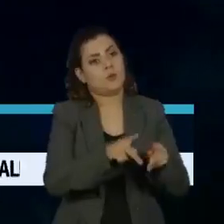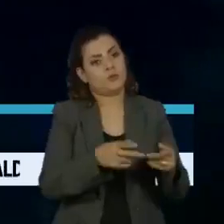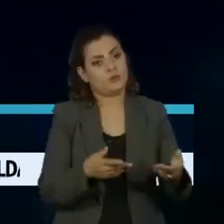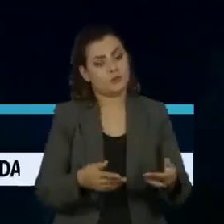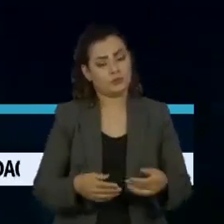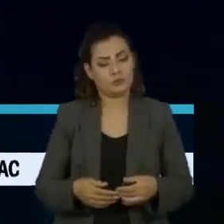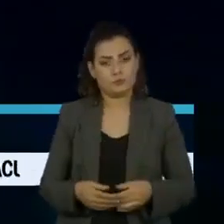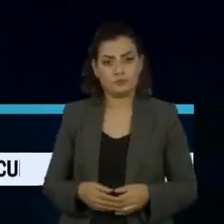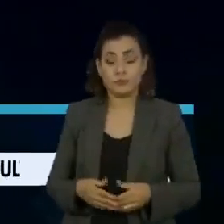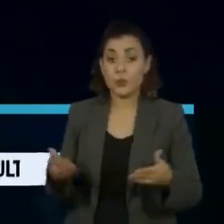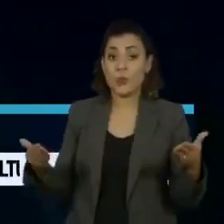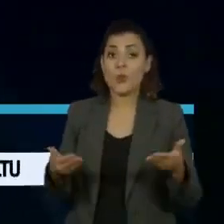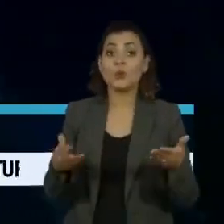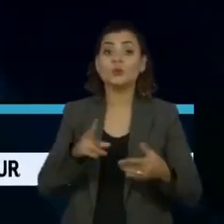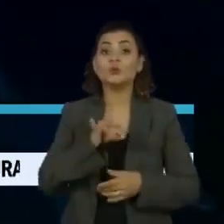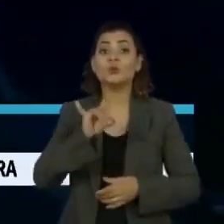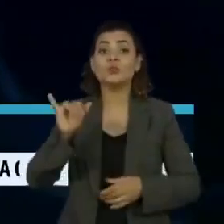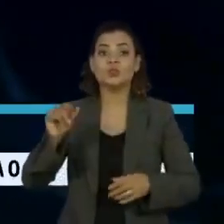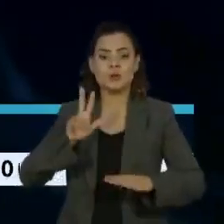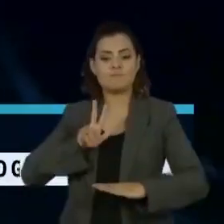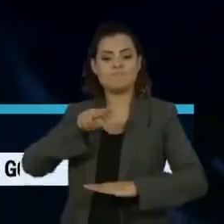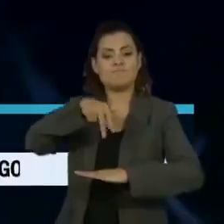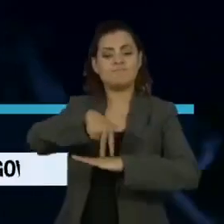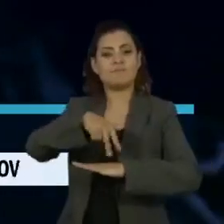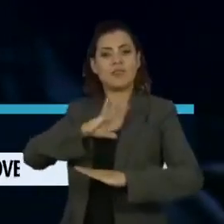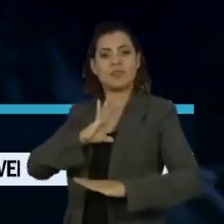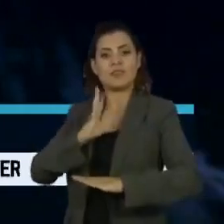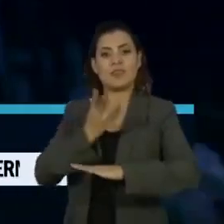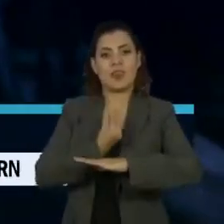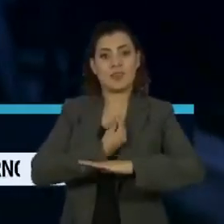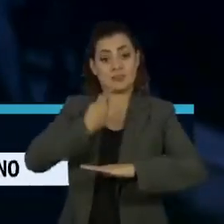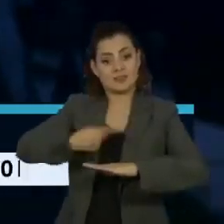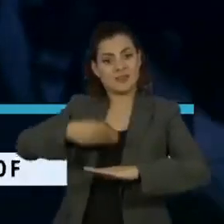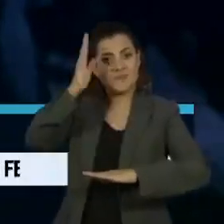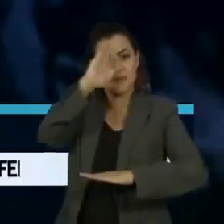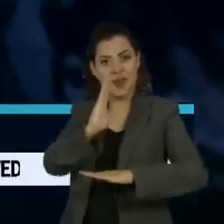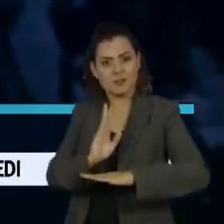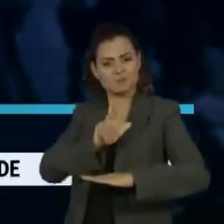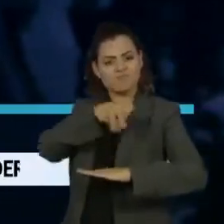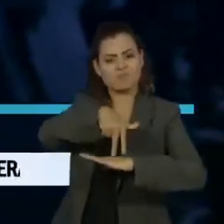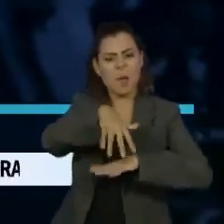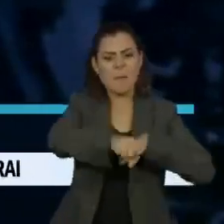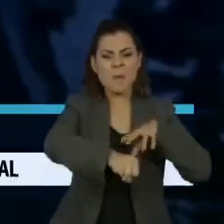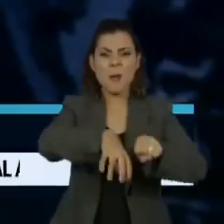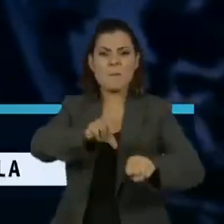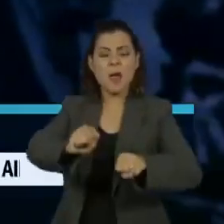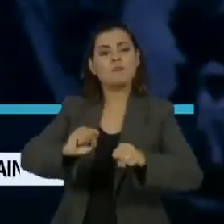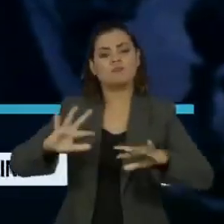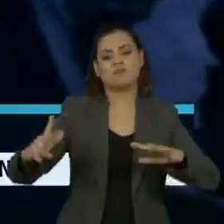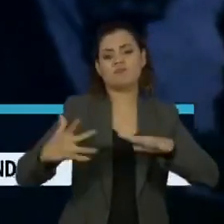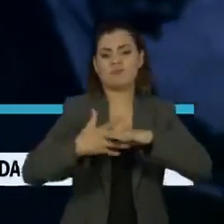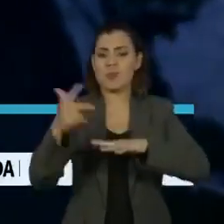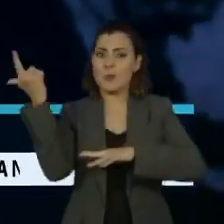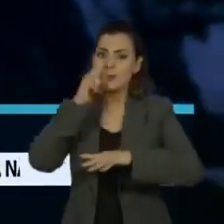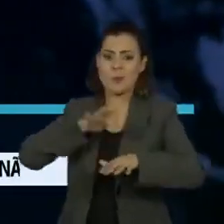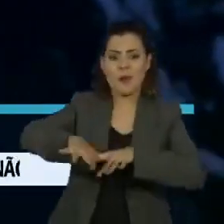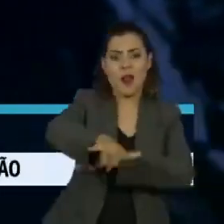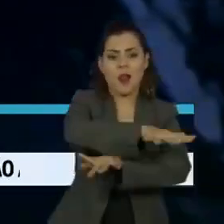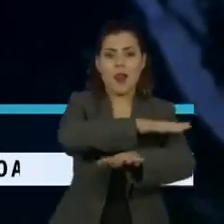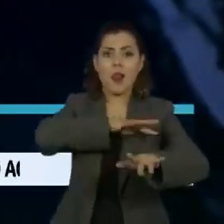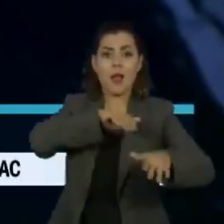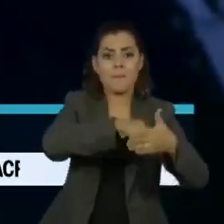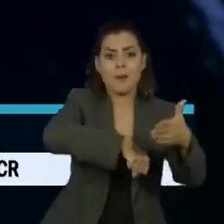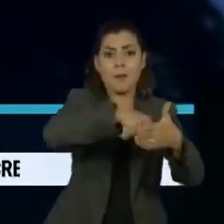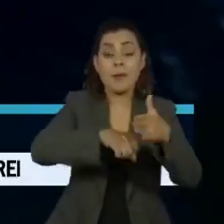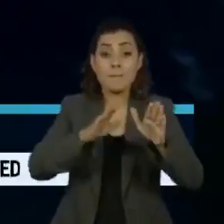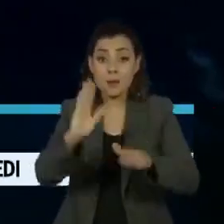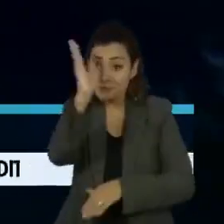E hoje é celebrado o dia da visibilidade trans no Brasil. Apesar de conquistas recentes de cidadania por movimentos do grupo, o